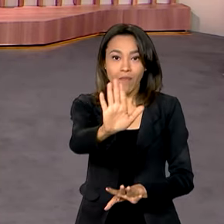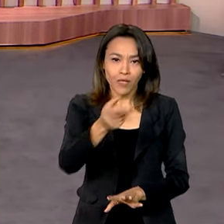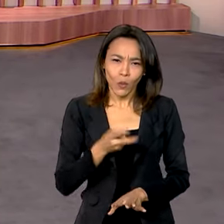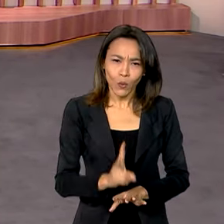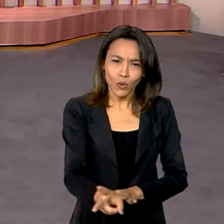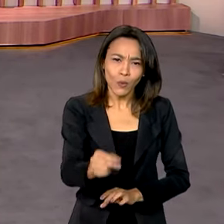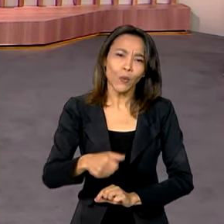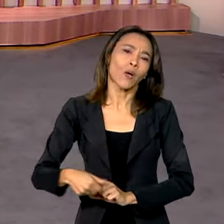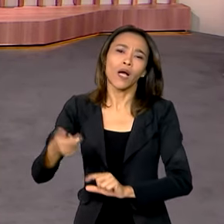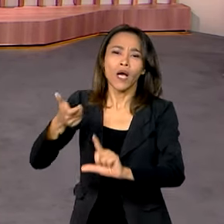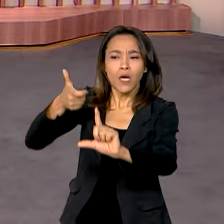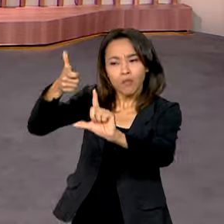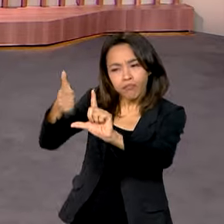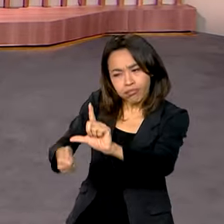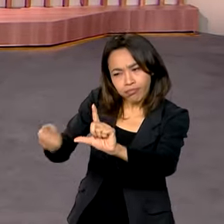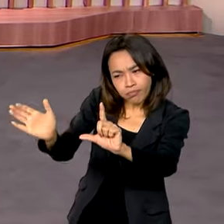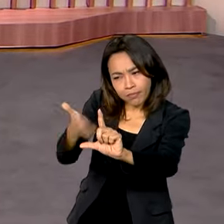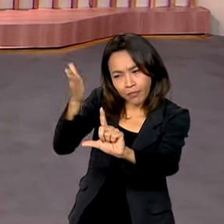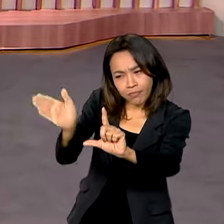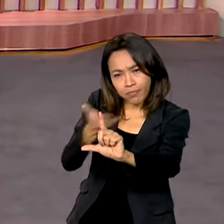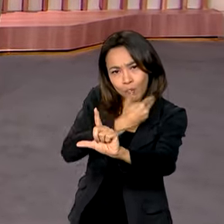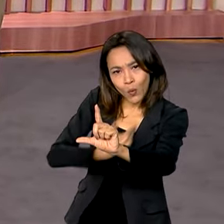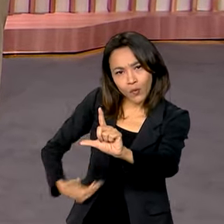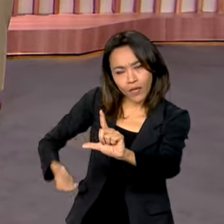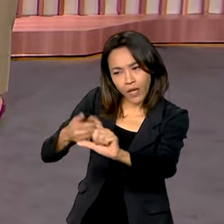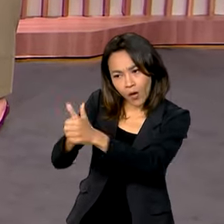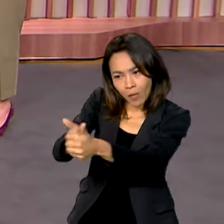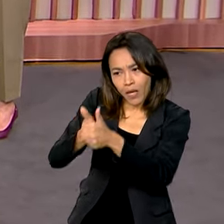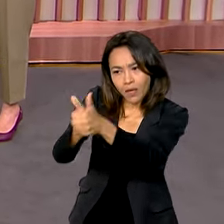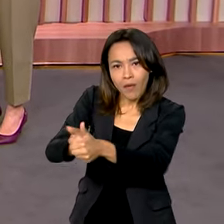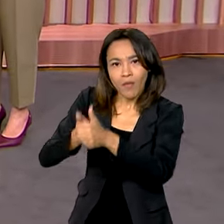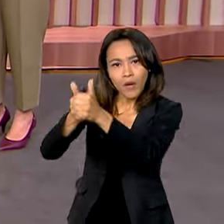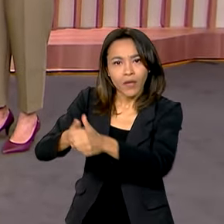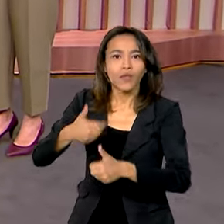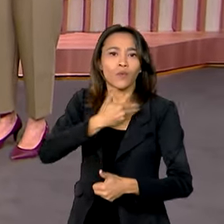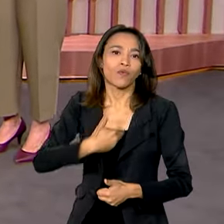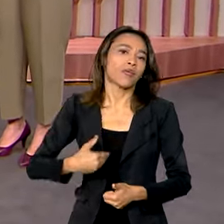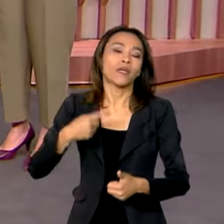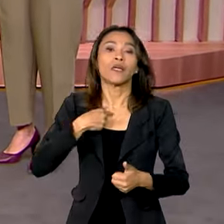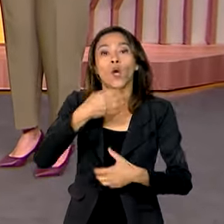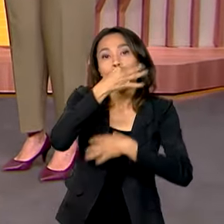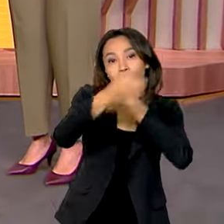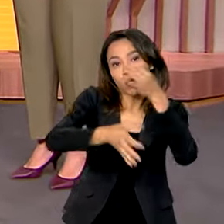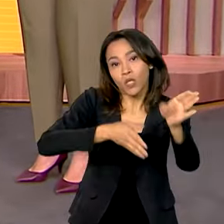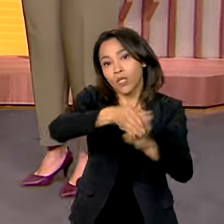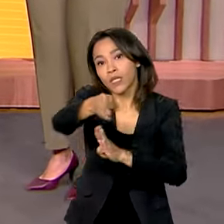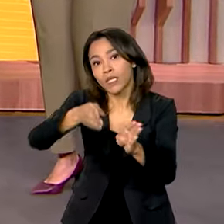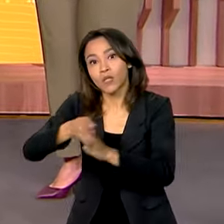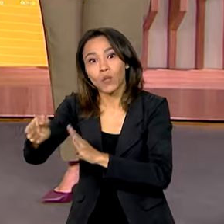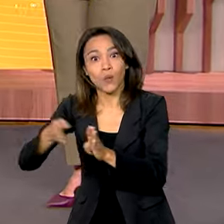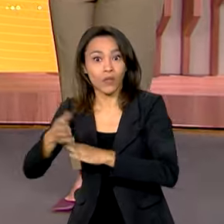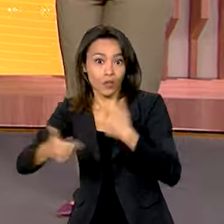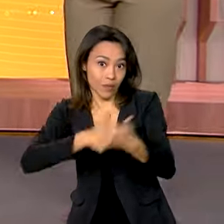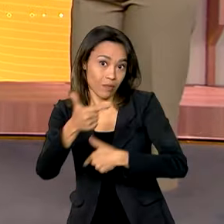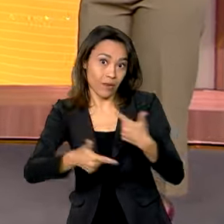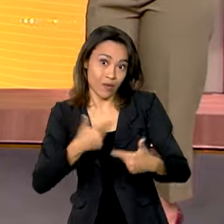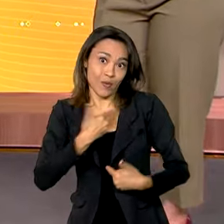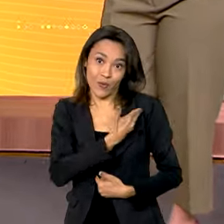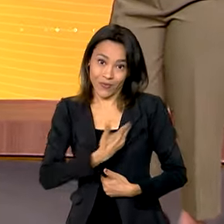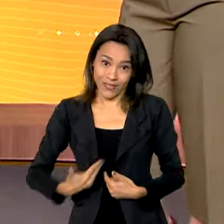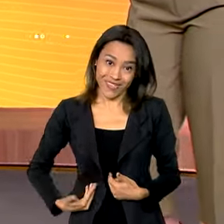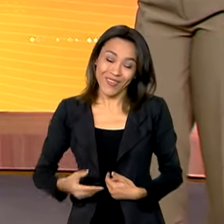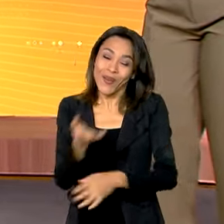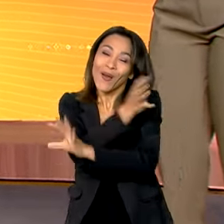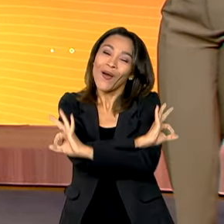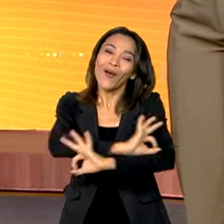Gov segue acompanhando todas as ações do governo federal, com eventos ao vivo, dicas e serviços para você, cidadão. Uma ótima